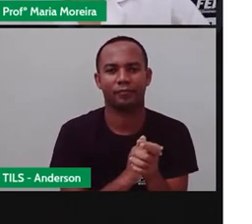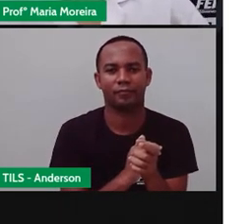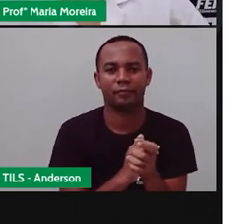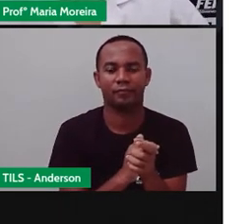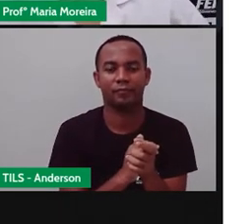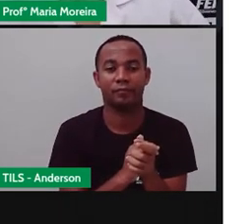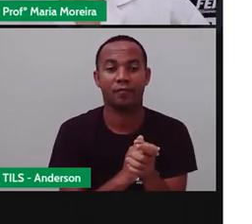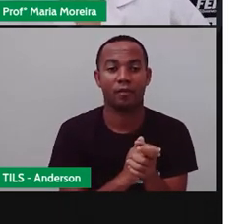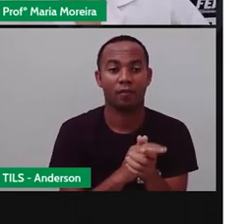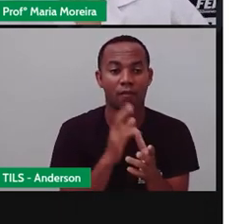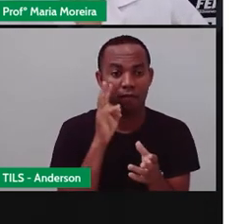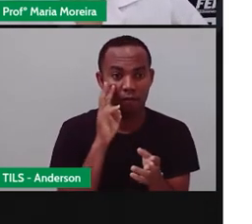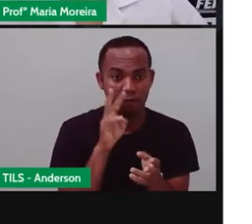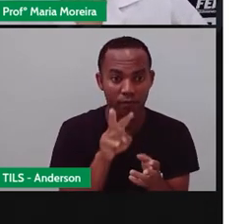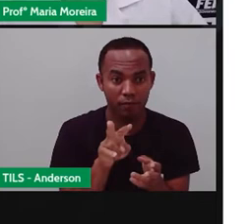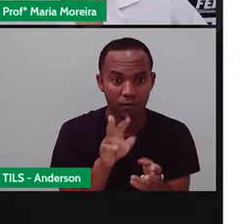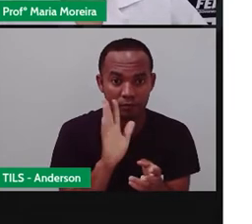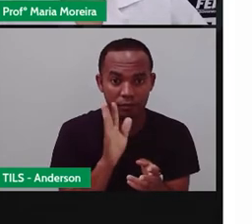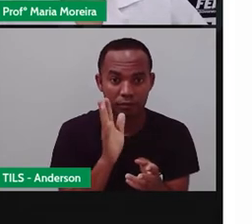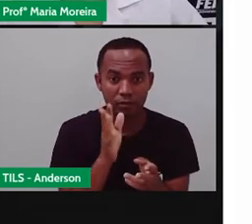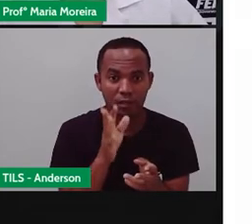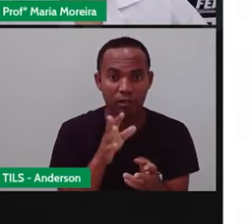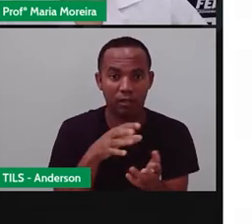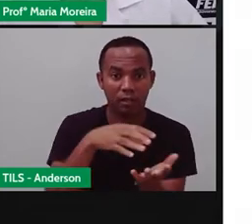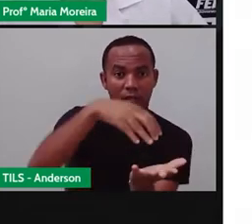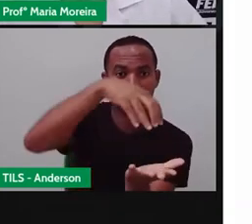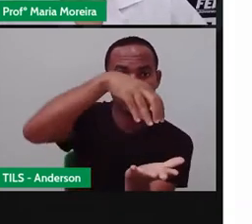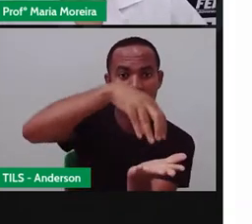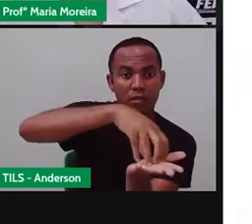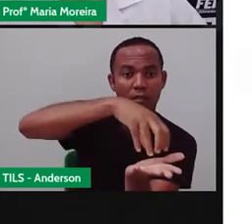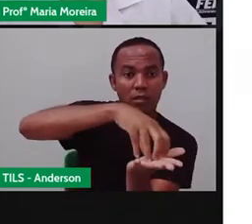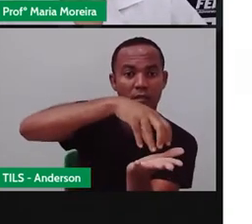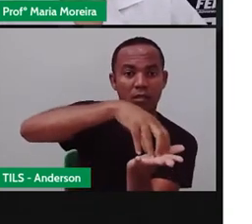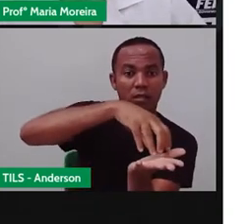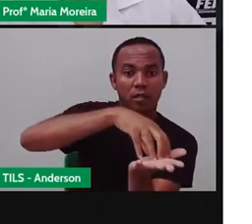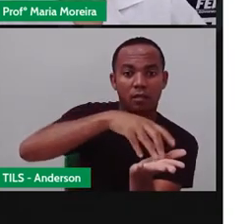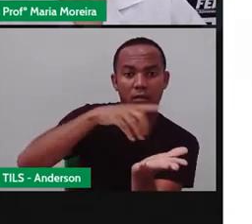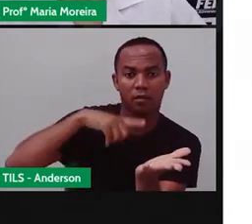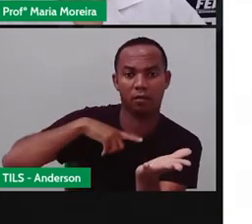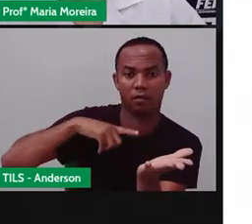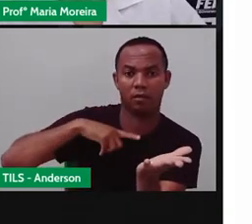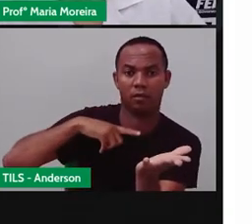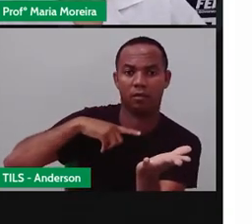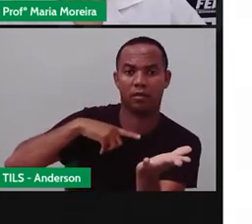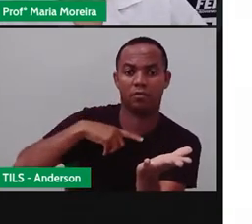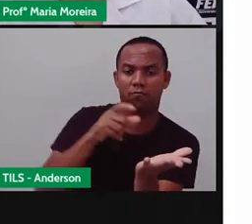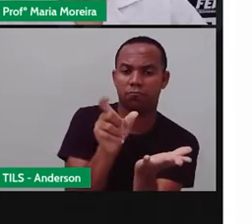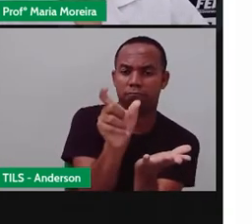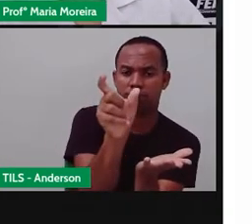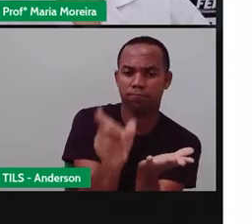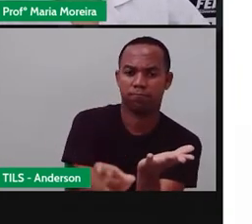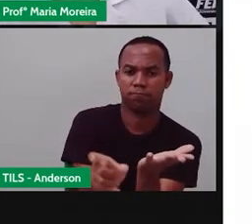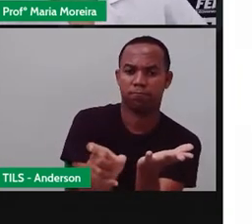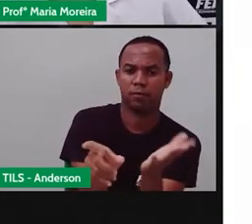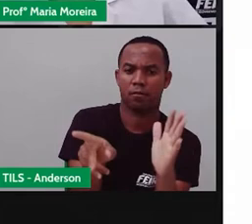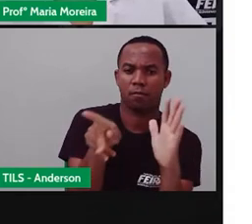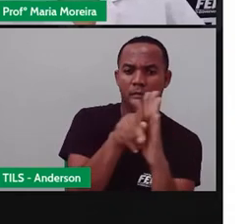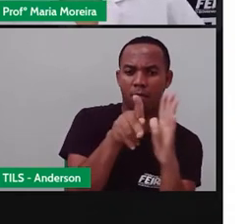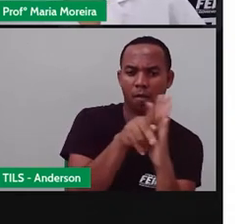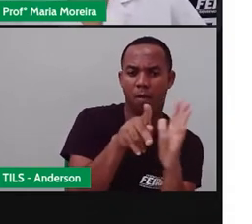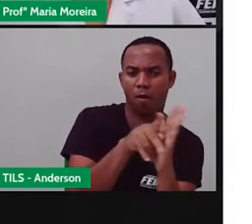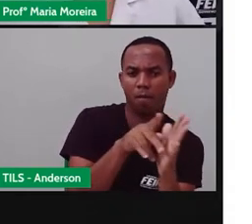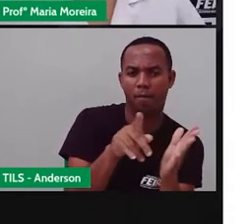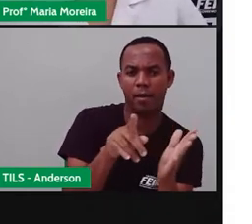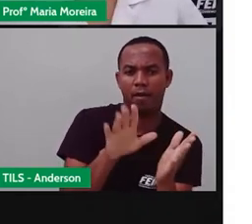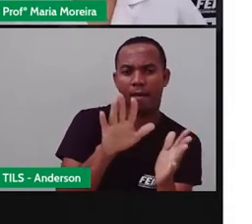Você já reparou, né? Que as regiões centrais das cidades possuem características geralmente comuns? Ou já reparou que as